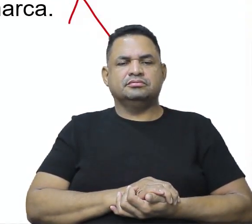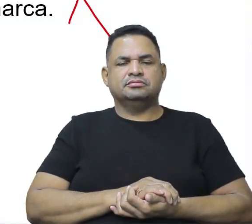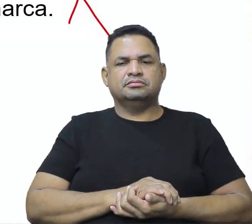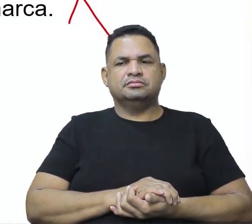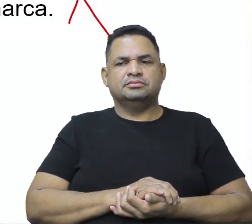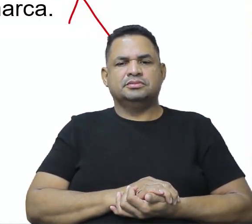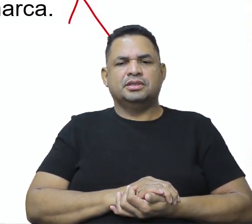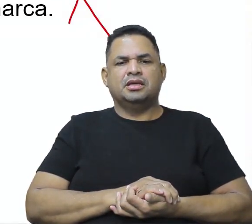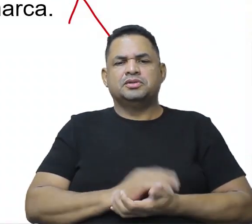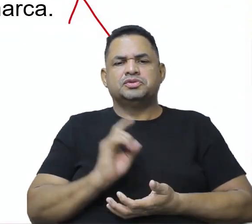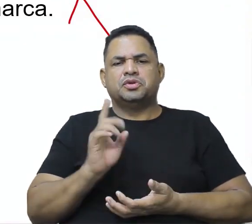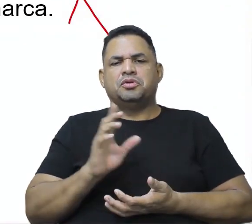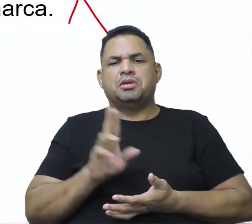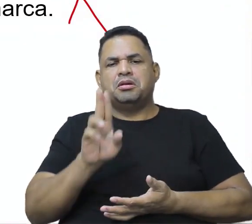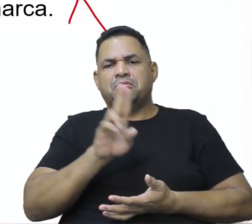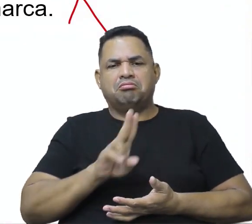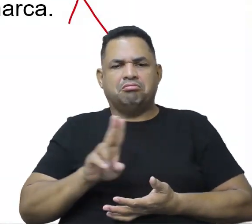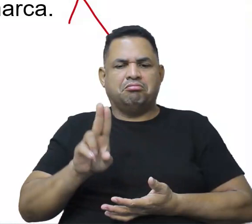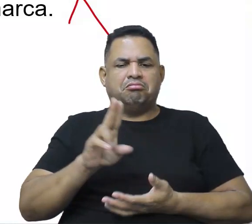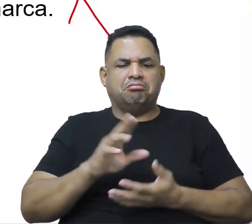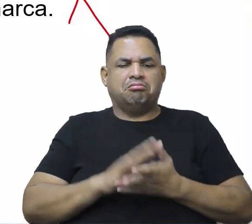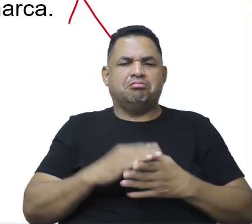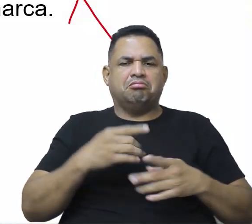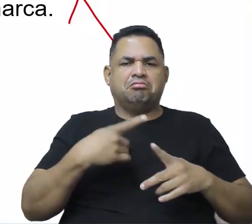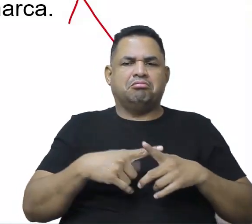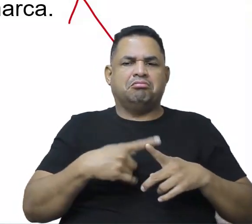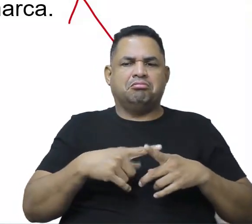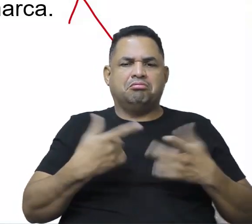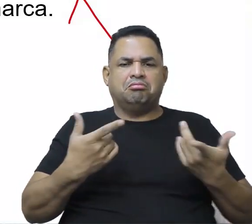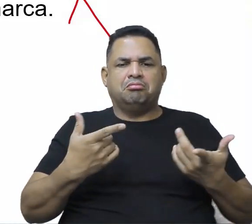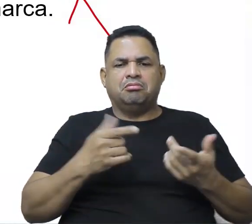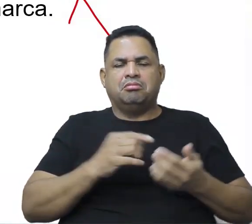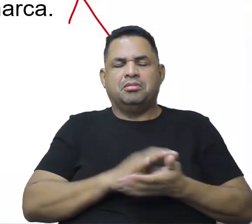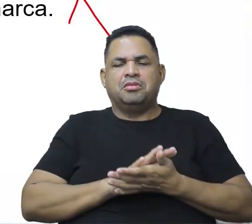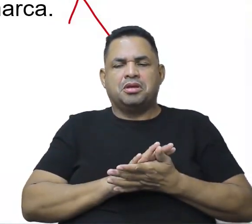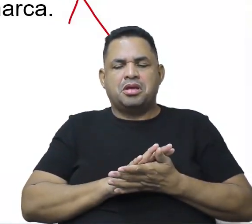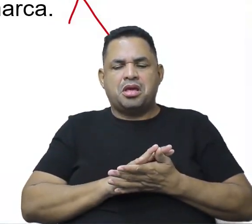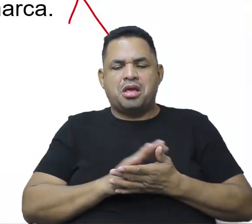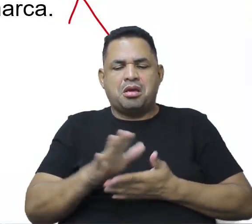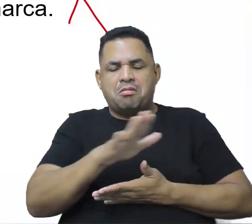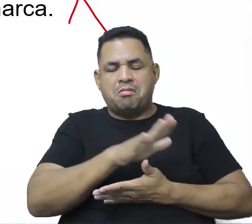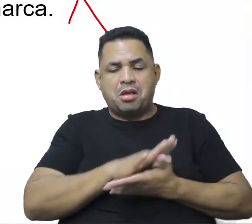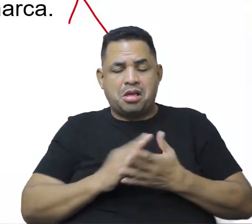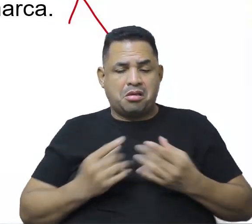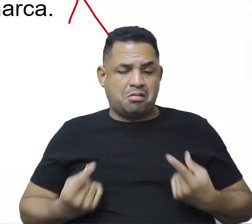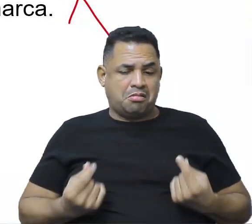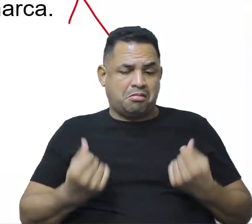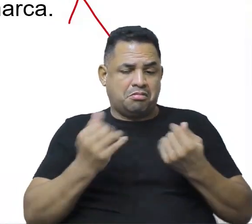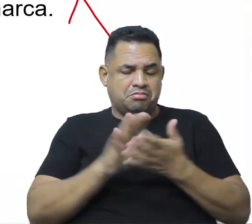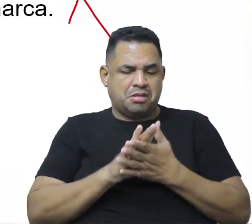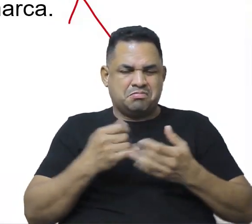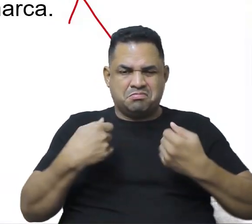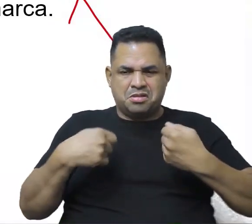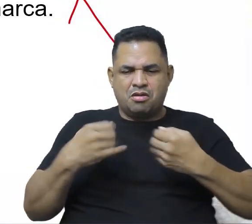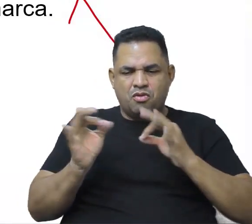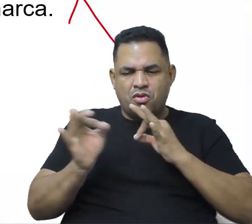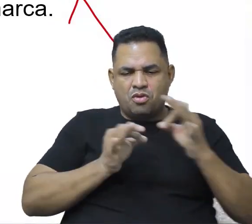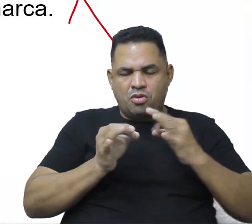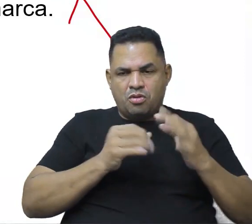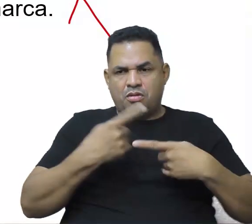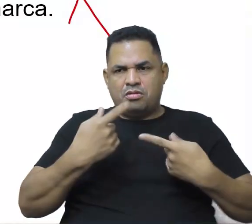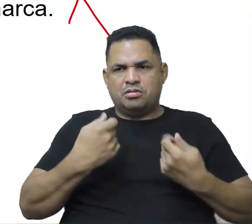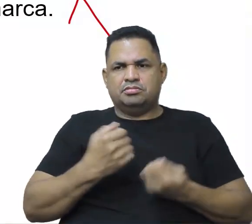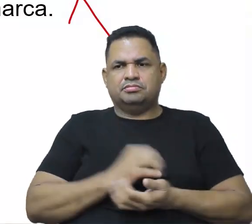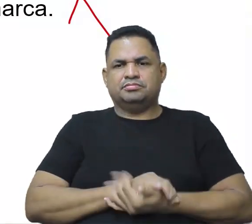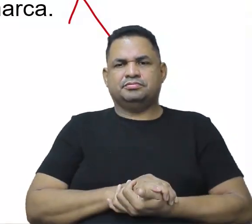Levando algo só para consumir, só por causa dessa sedução que o mercado faz com a gente, de criando essa necessidade a todo momento onde